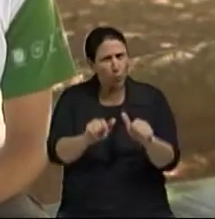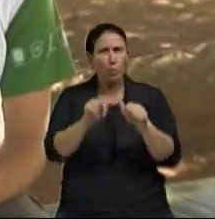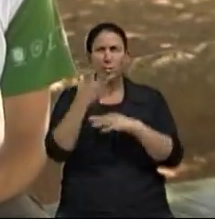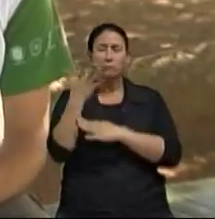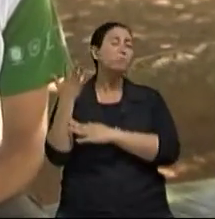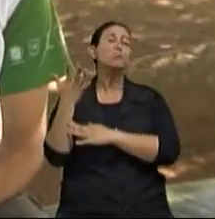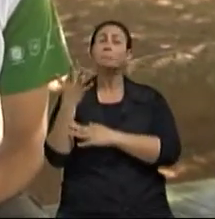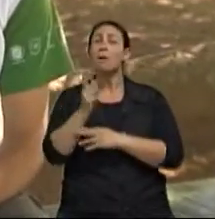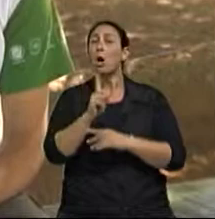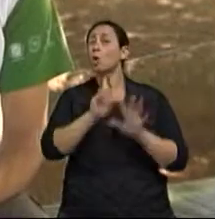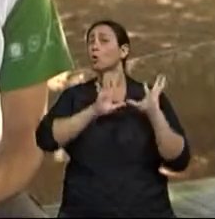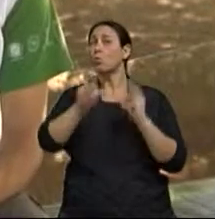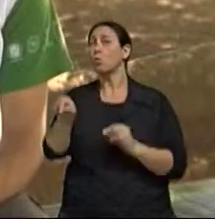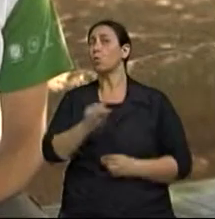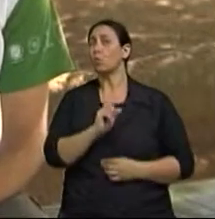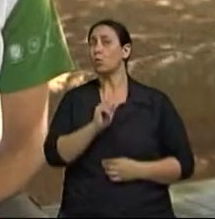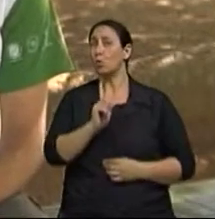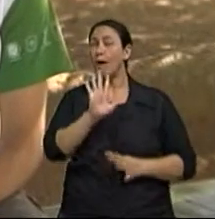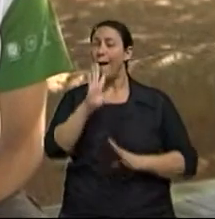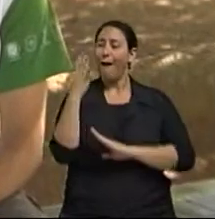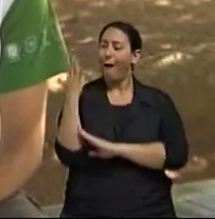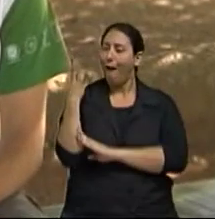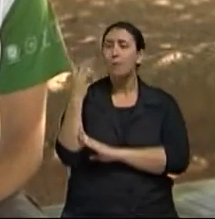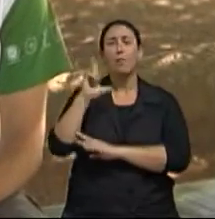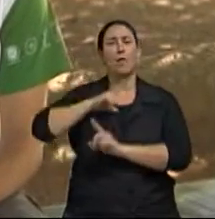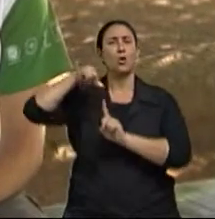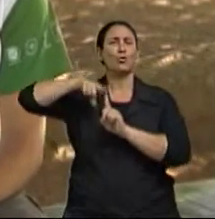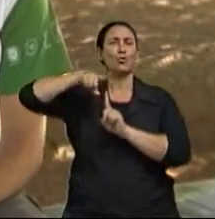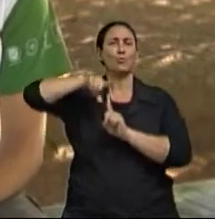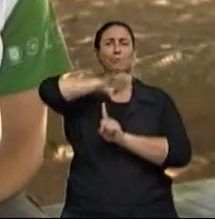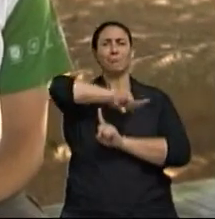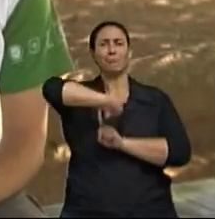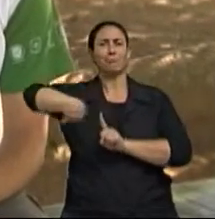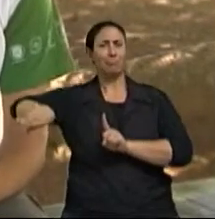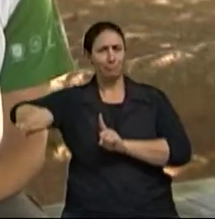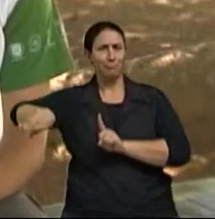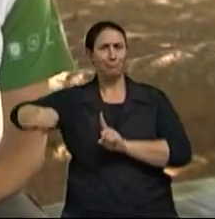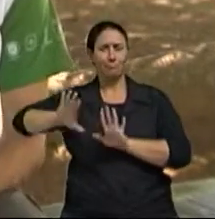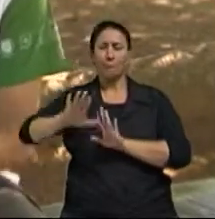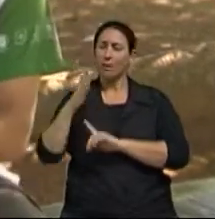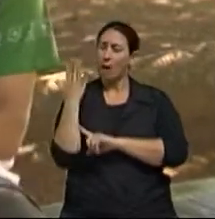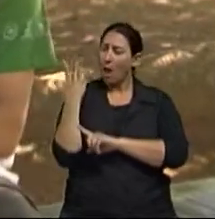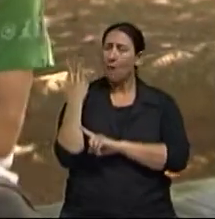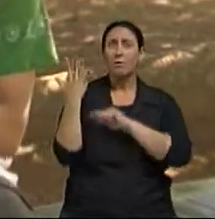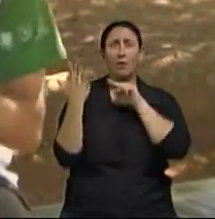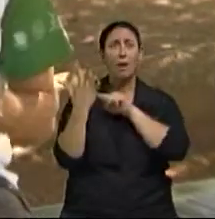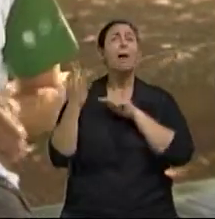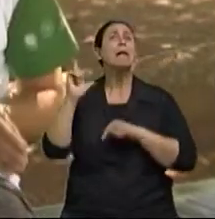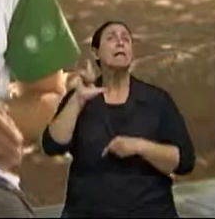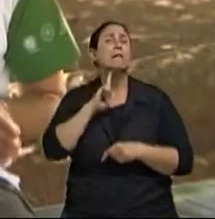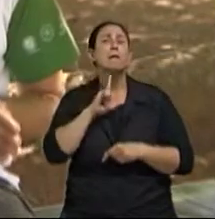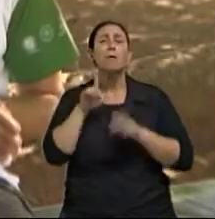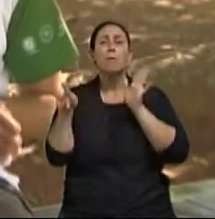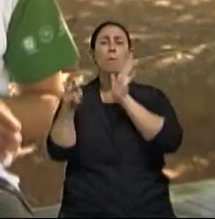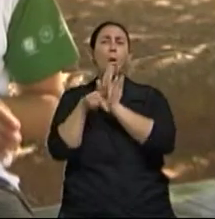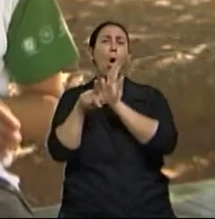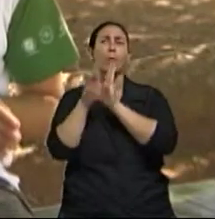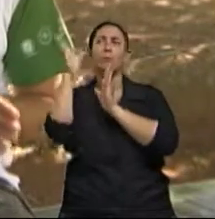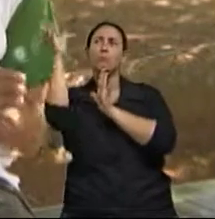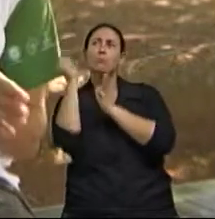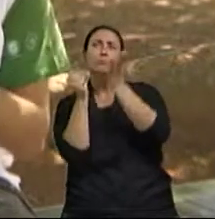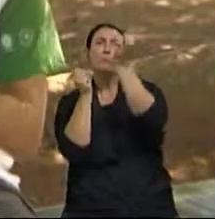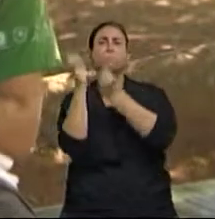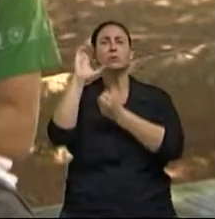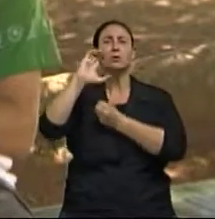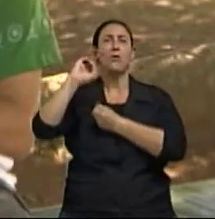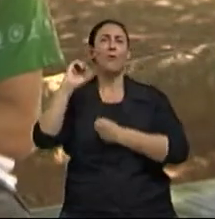é uma média Na realidade, cada espécie de árvore tem um nível de absorção diferente Cada espécie de árvore tem uma fixação diferente de gás